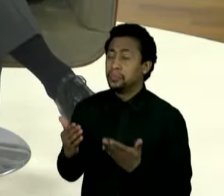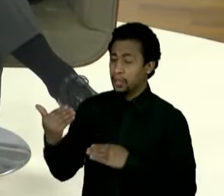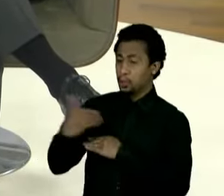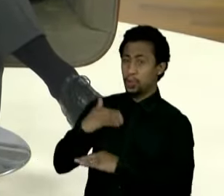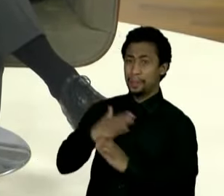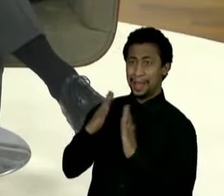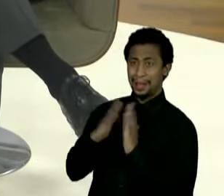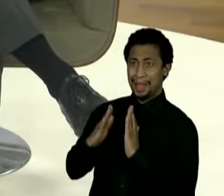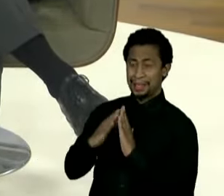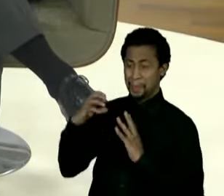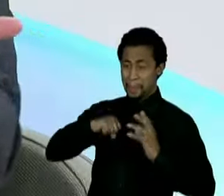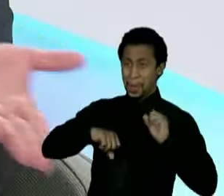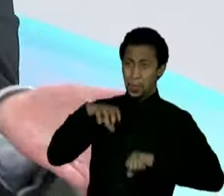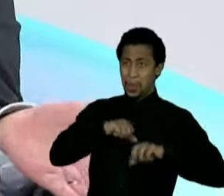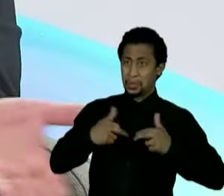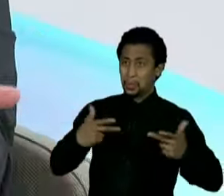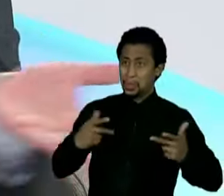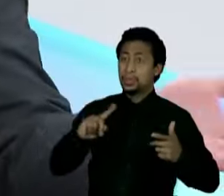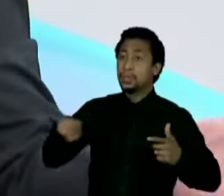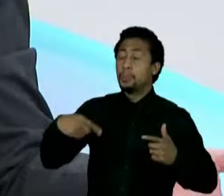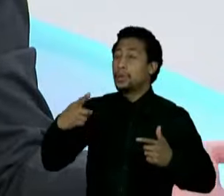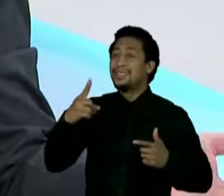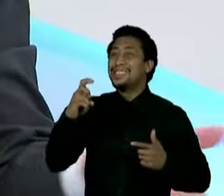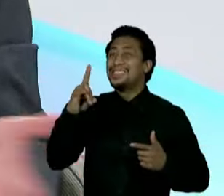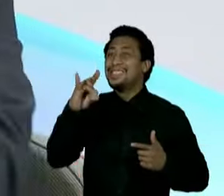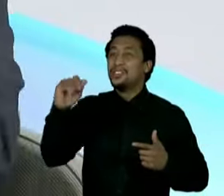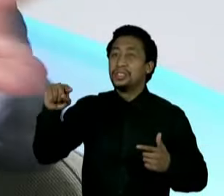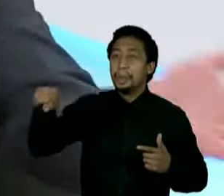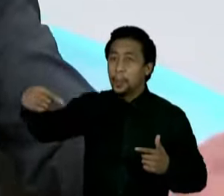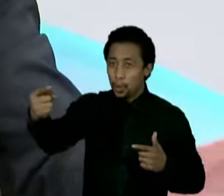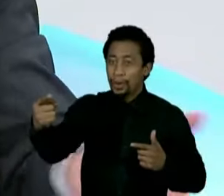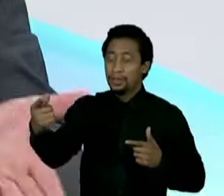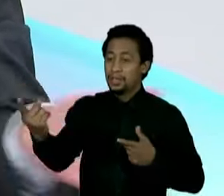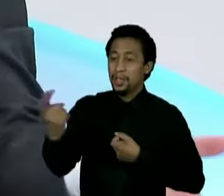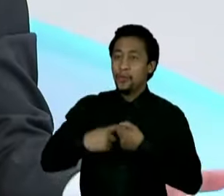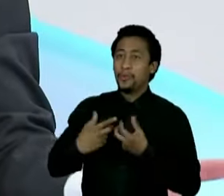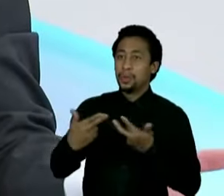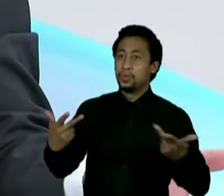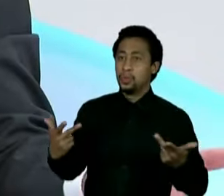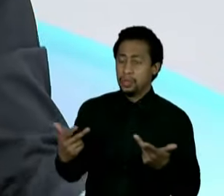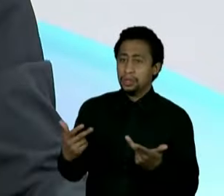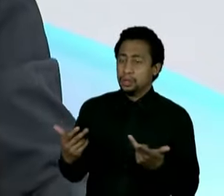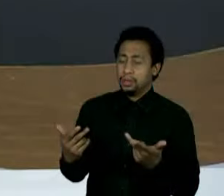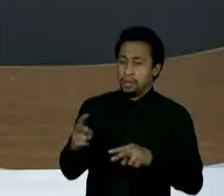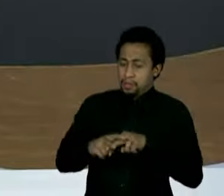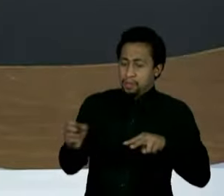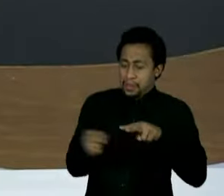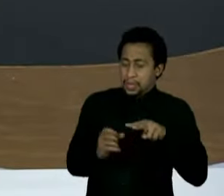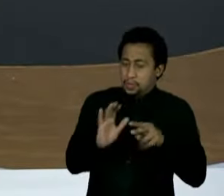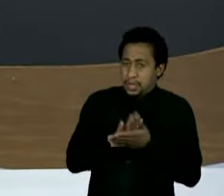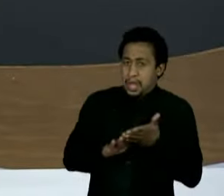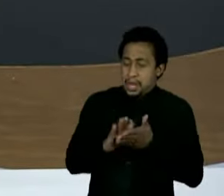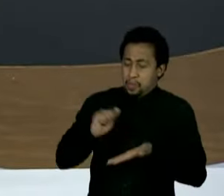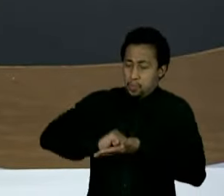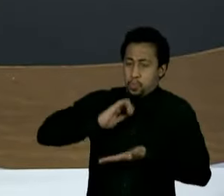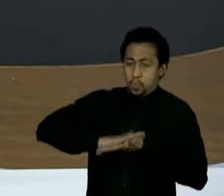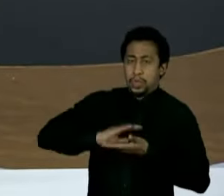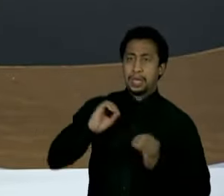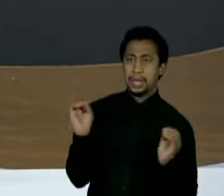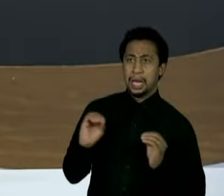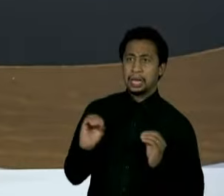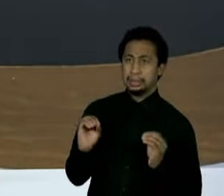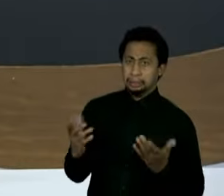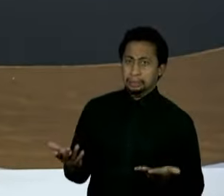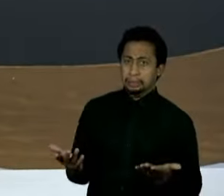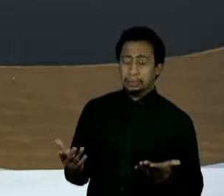devolvem as coisas? E eu não sou processado por nada e não sou indiciado em nada e nem tenho nada com isso. Em relação a... Só porque o senhor disse que não tem